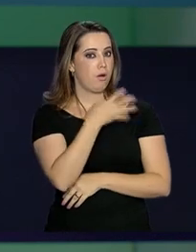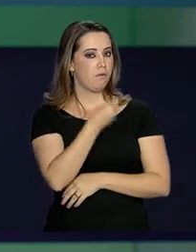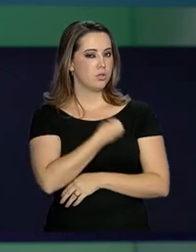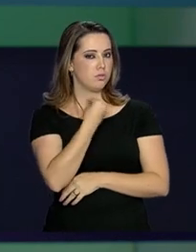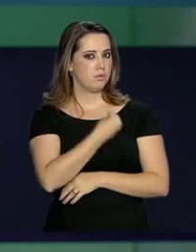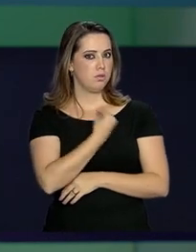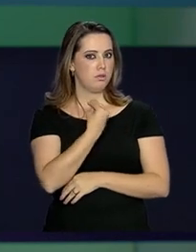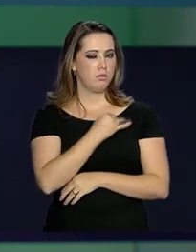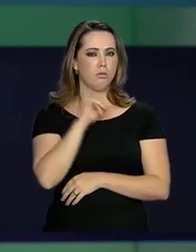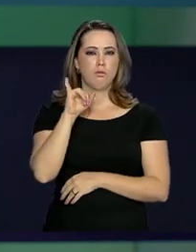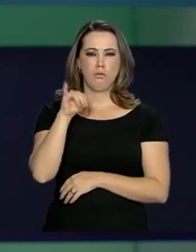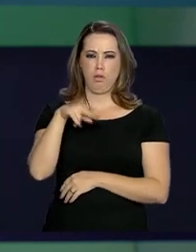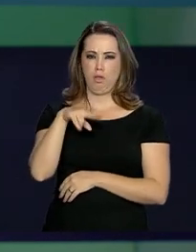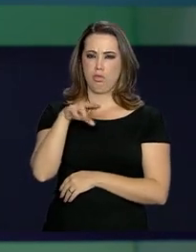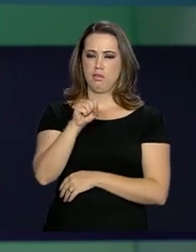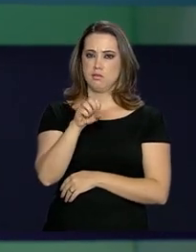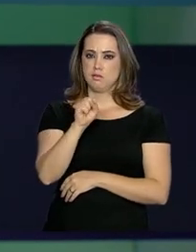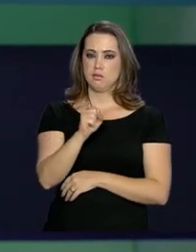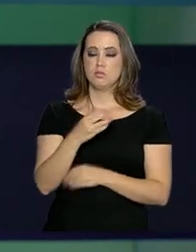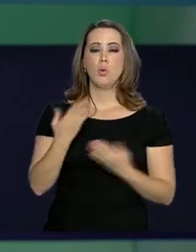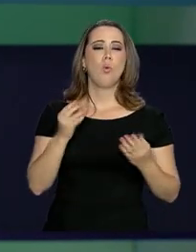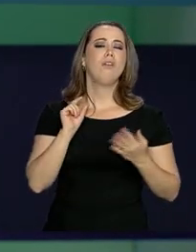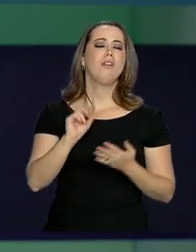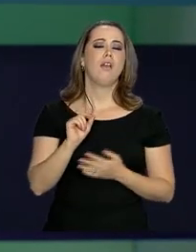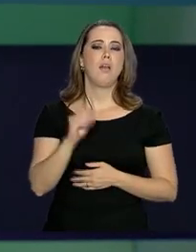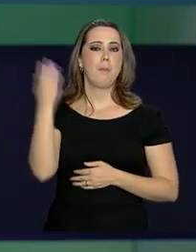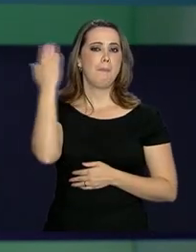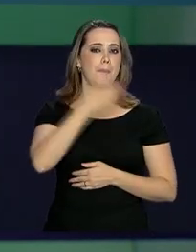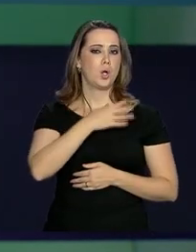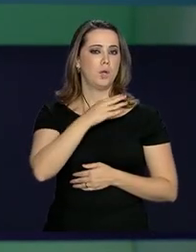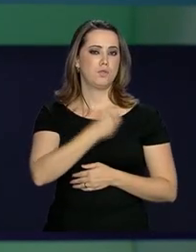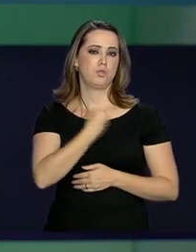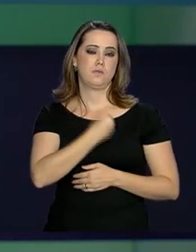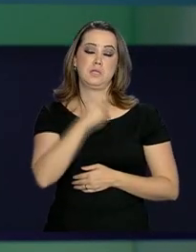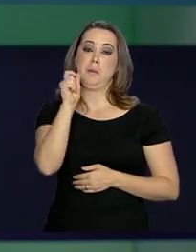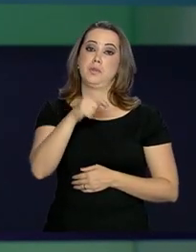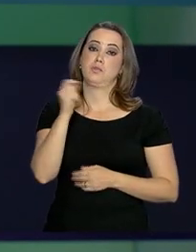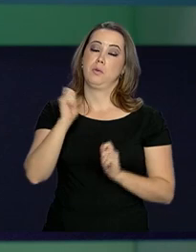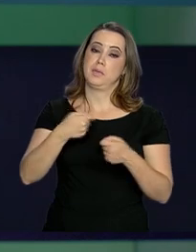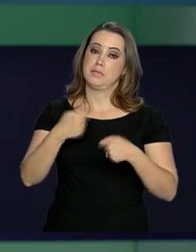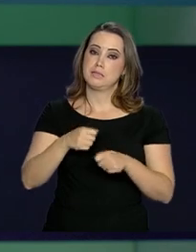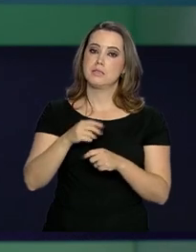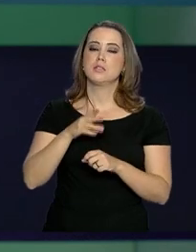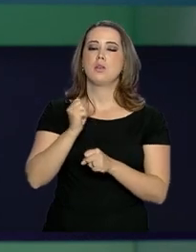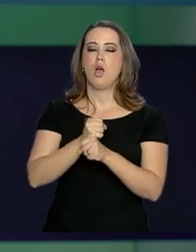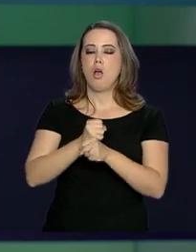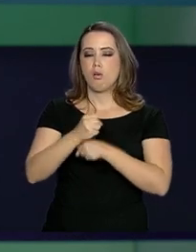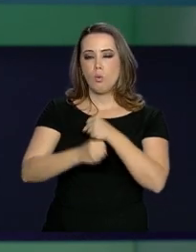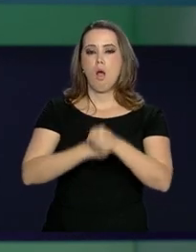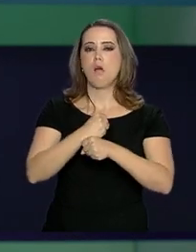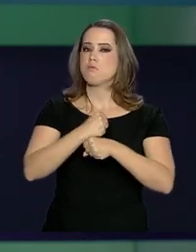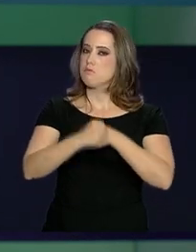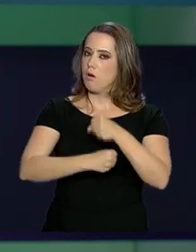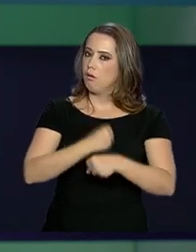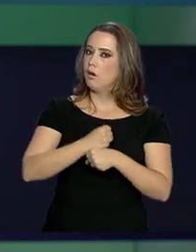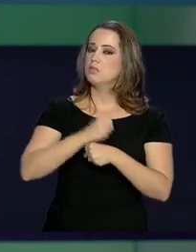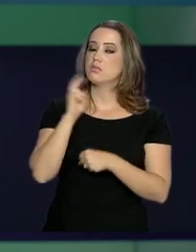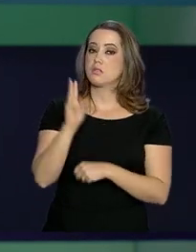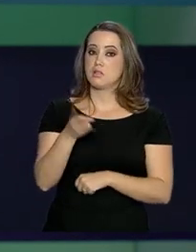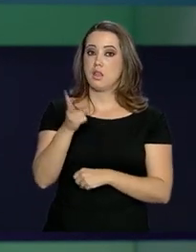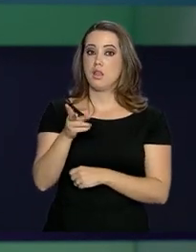vida do INSS. Para fazer essa prova de vida, os segurados devem comparecer anualmente à agência do banco